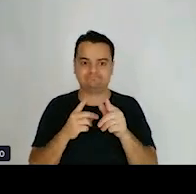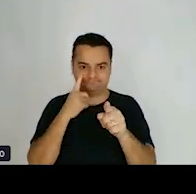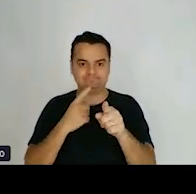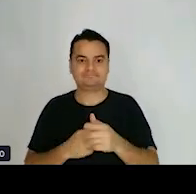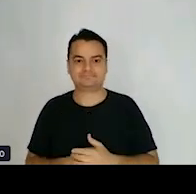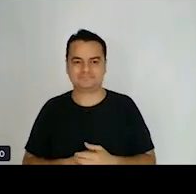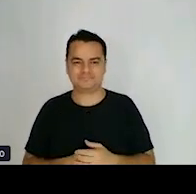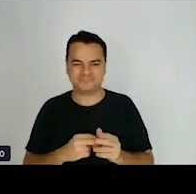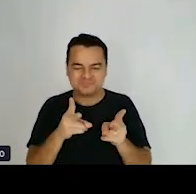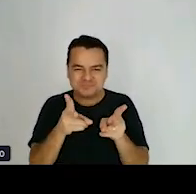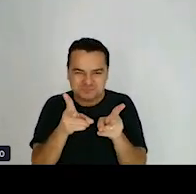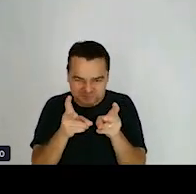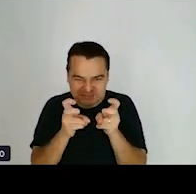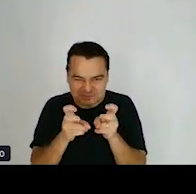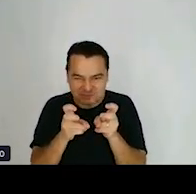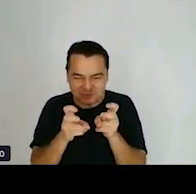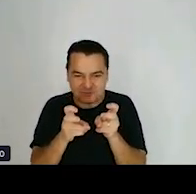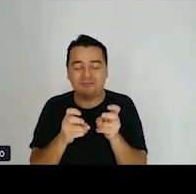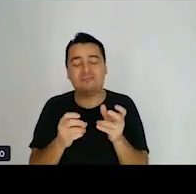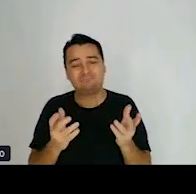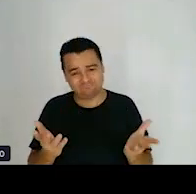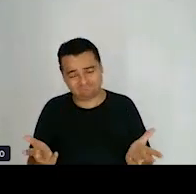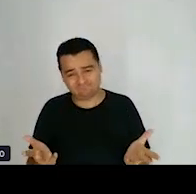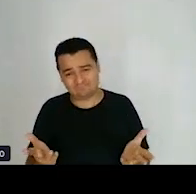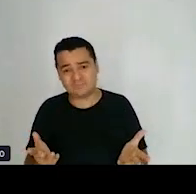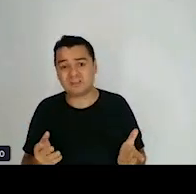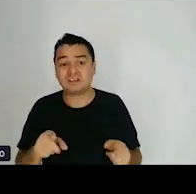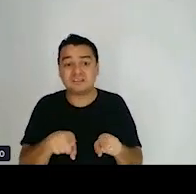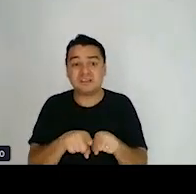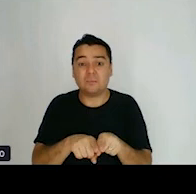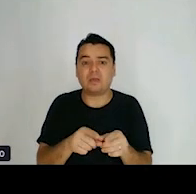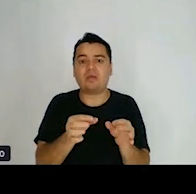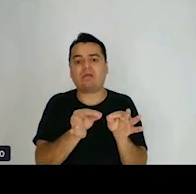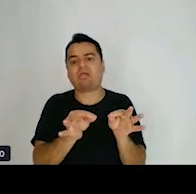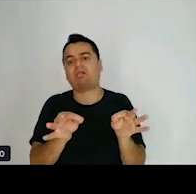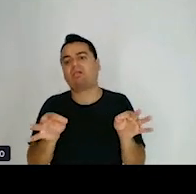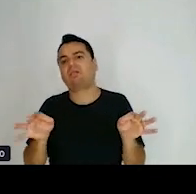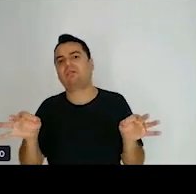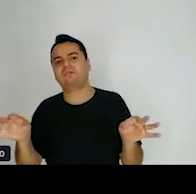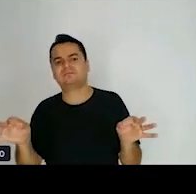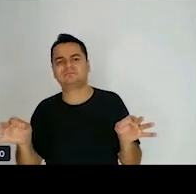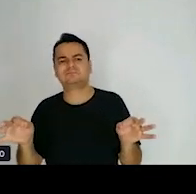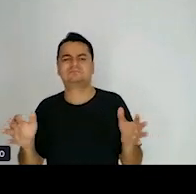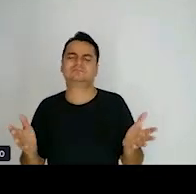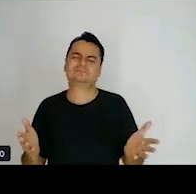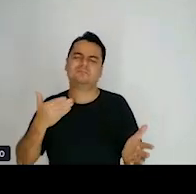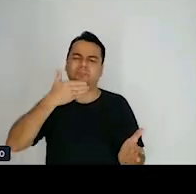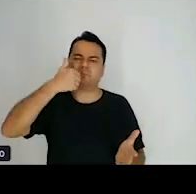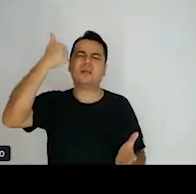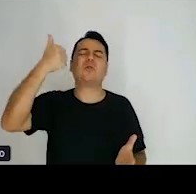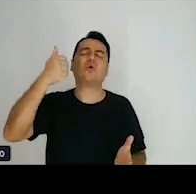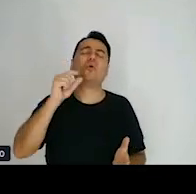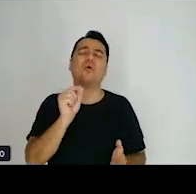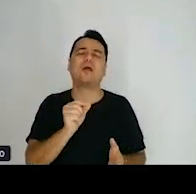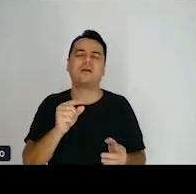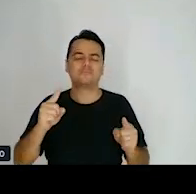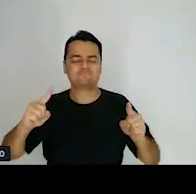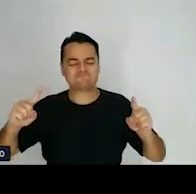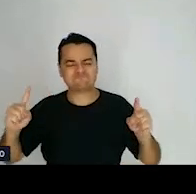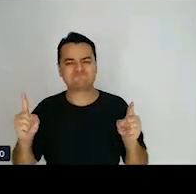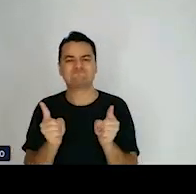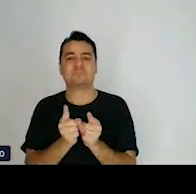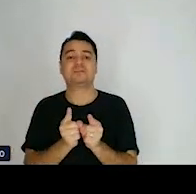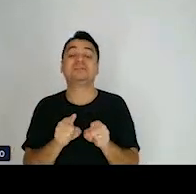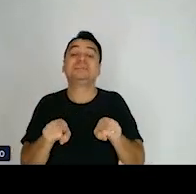Percebem como ficou um pouco mais complicado e até maior de explicar? Então, sempre na medida do possível, a gente deve manter